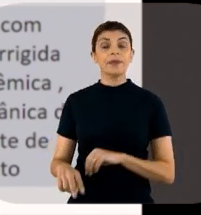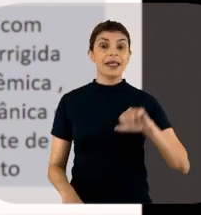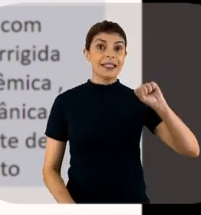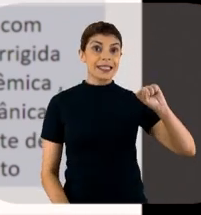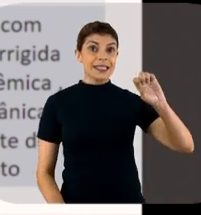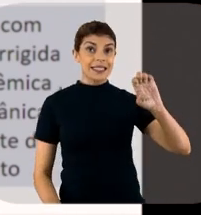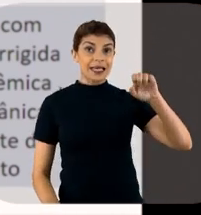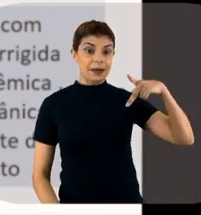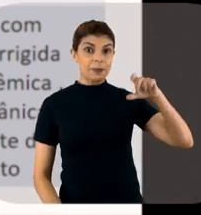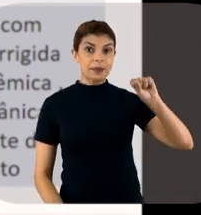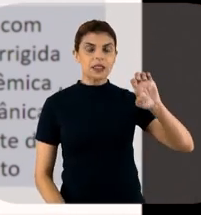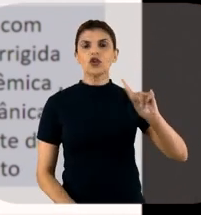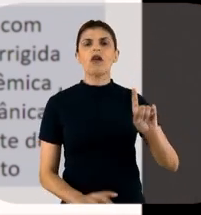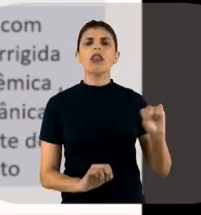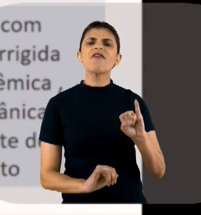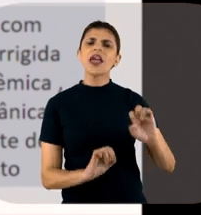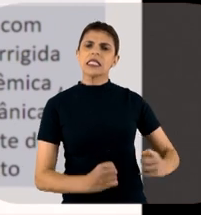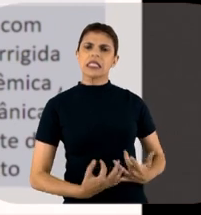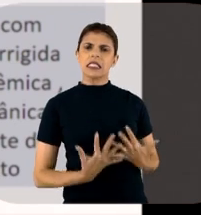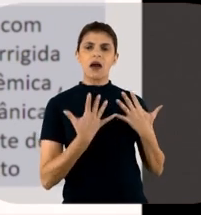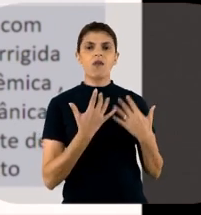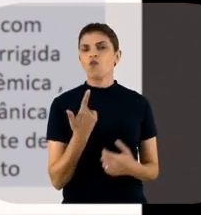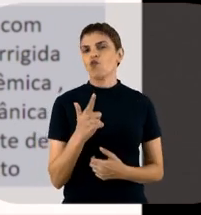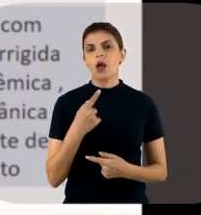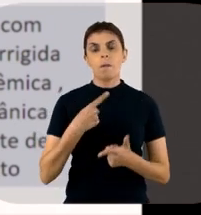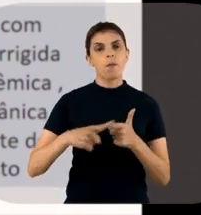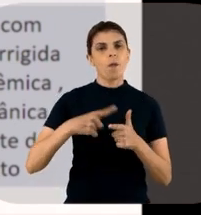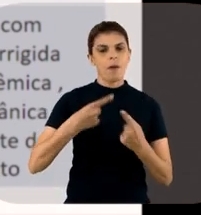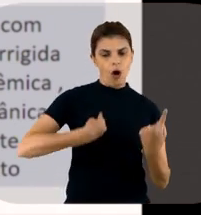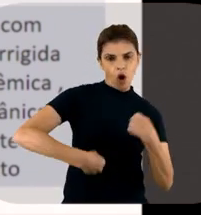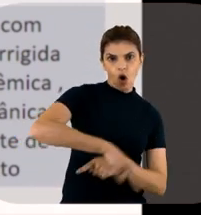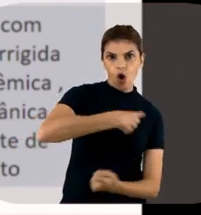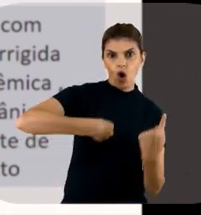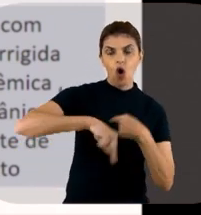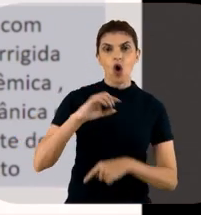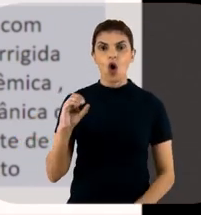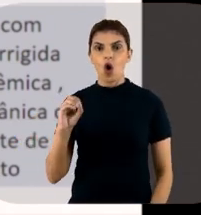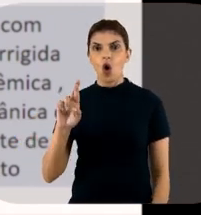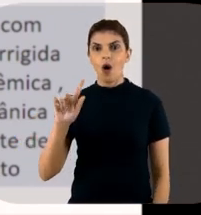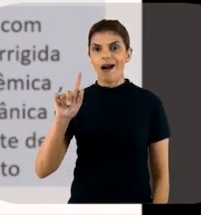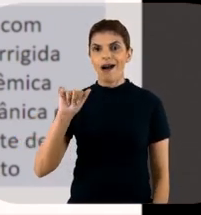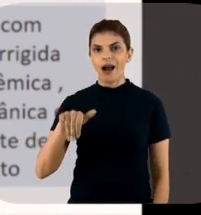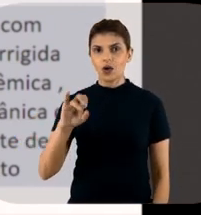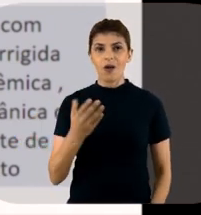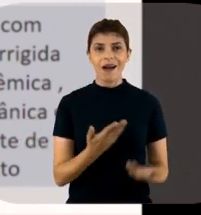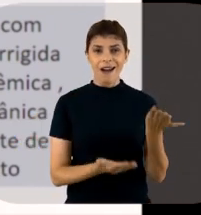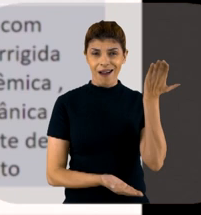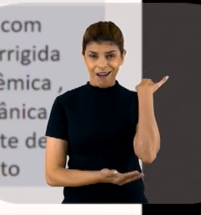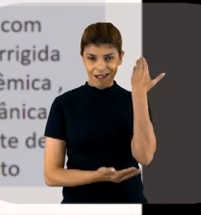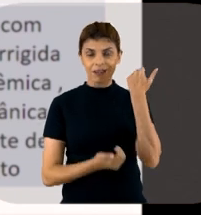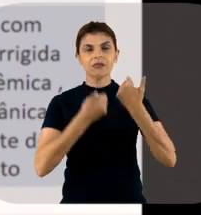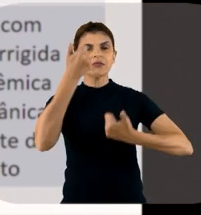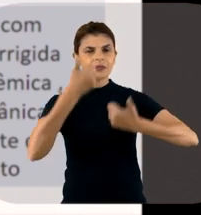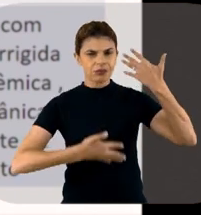A sepsis só virou infecção, ou seja, não tem a disfunção orgânica. O que, antigamente, a gente falava